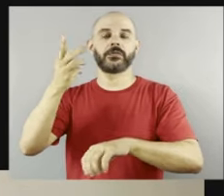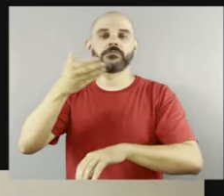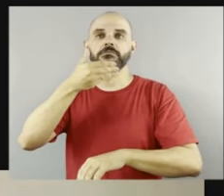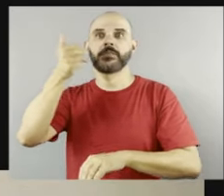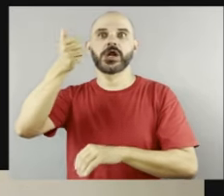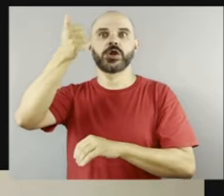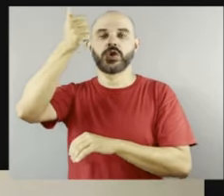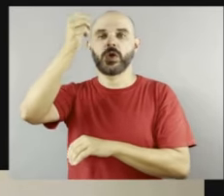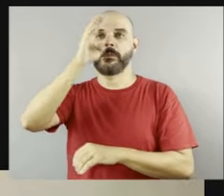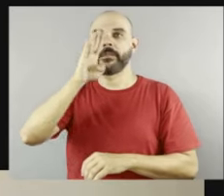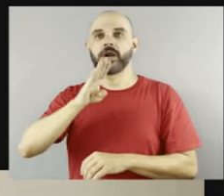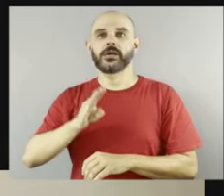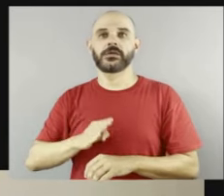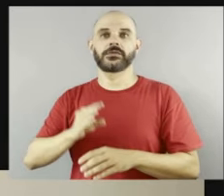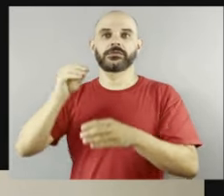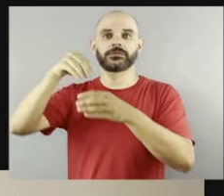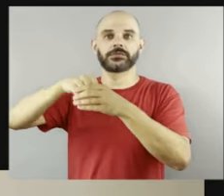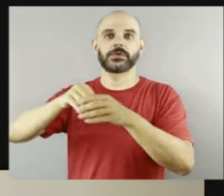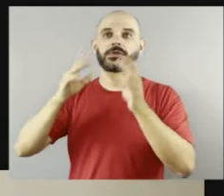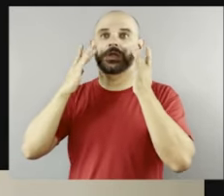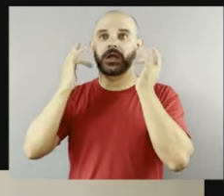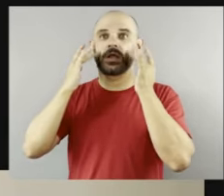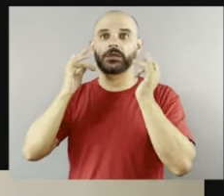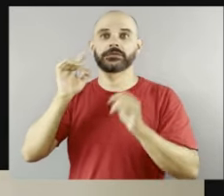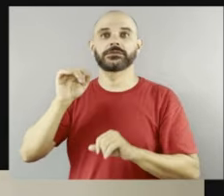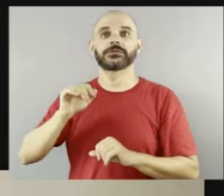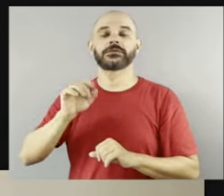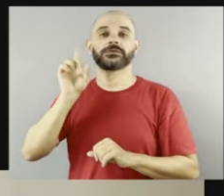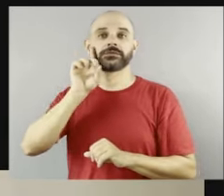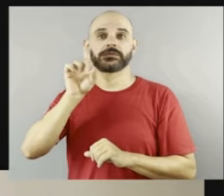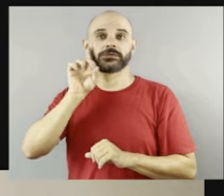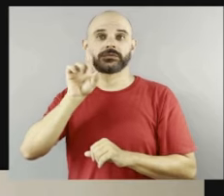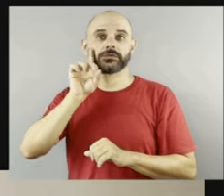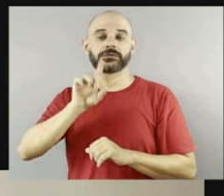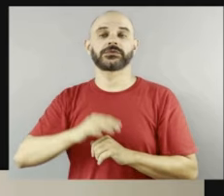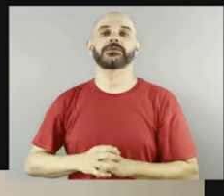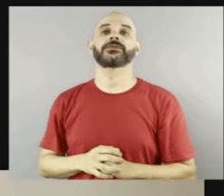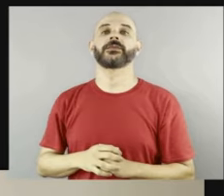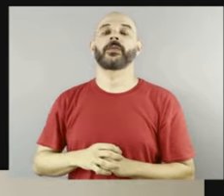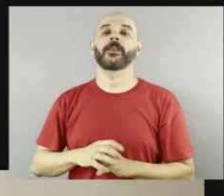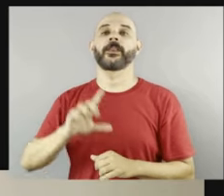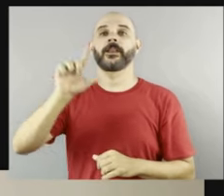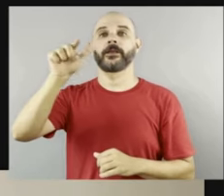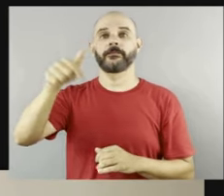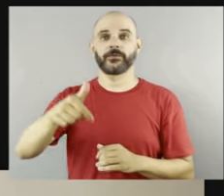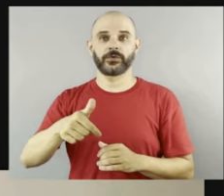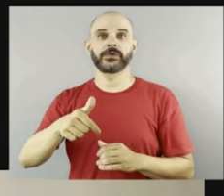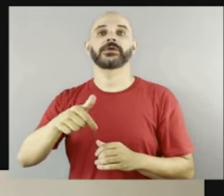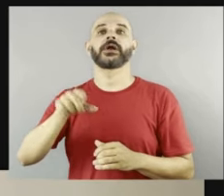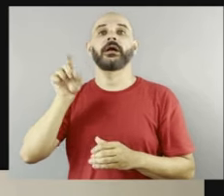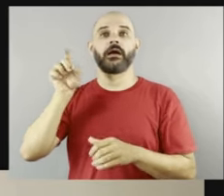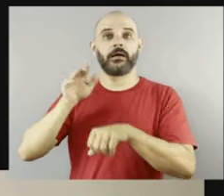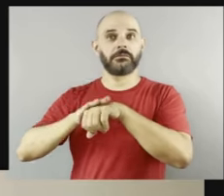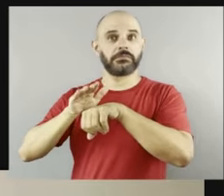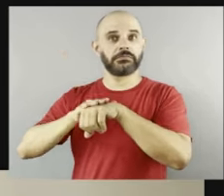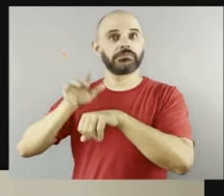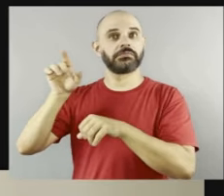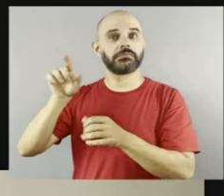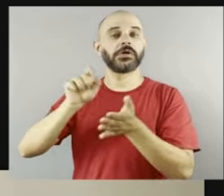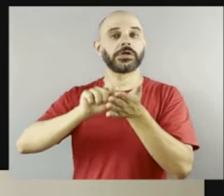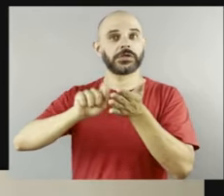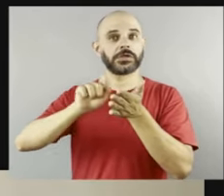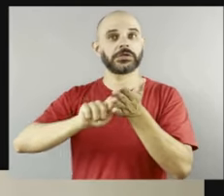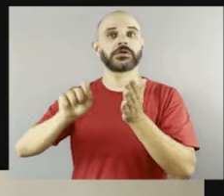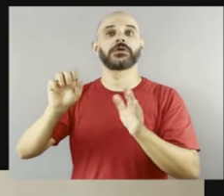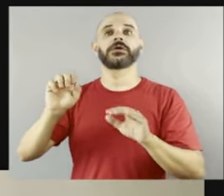encenado off-off-broadway. E depois ela escreveu esse outro espetáculo, que é um projeto bem atual,